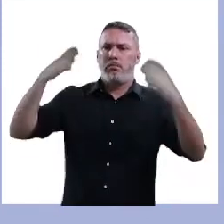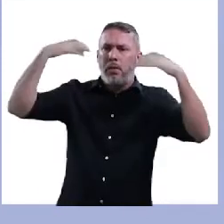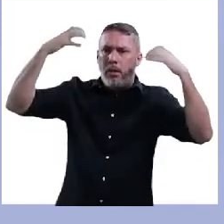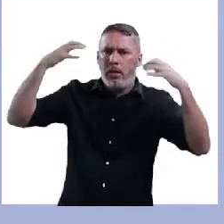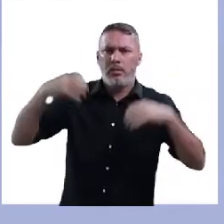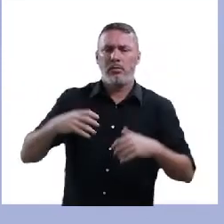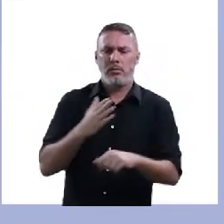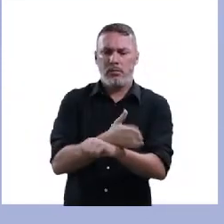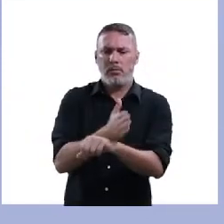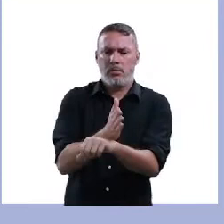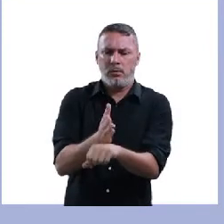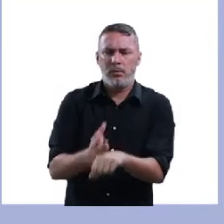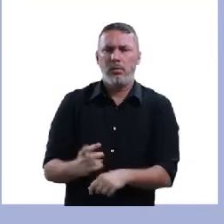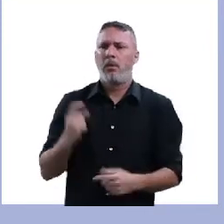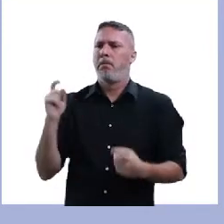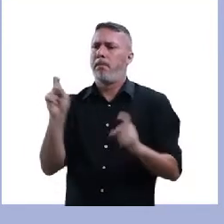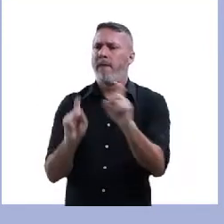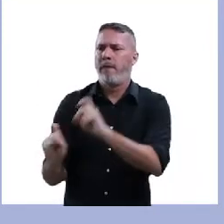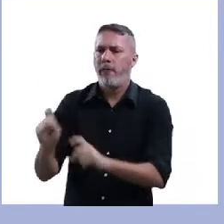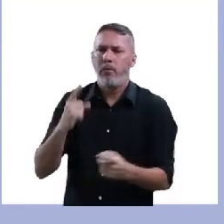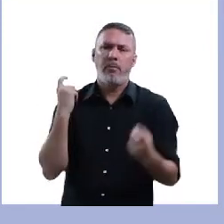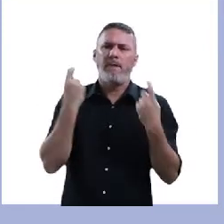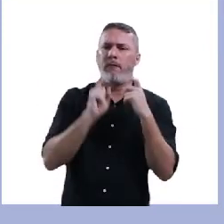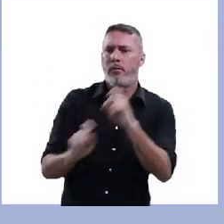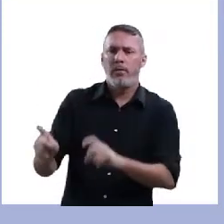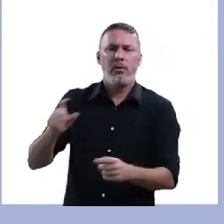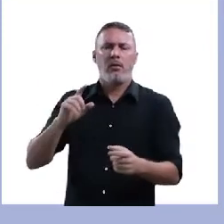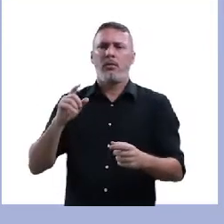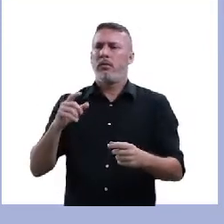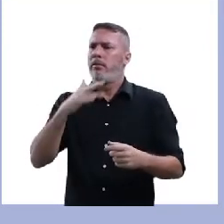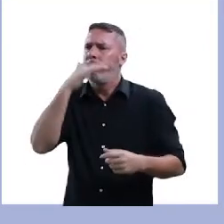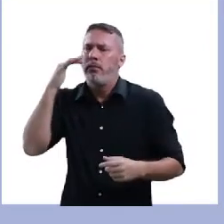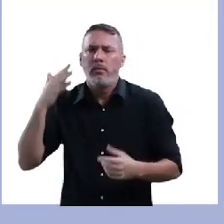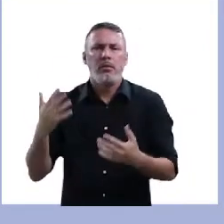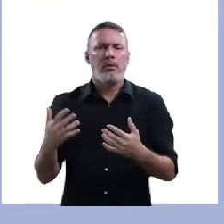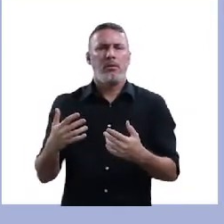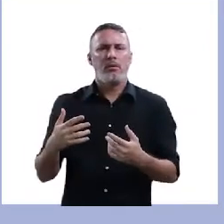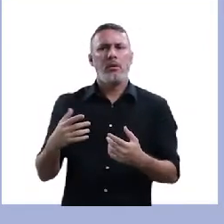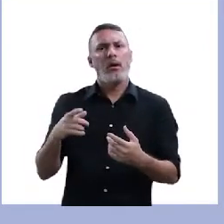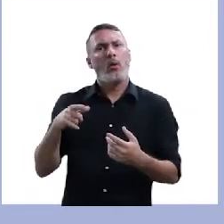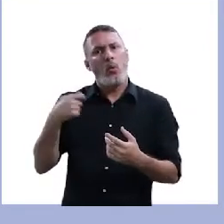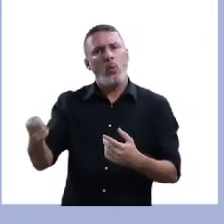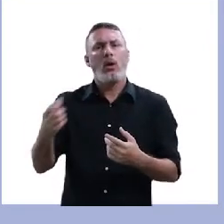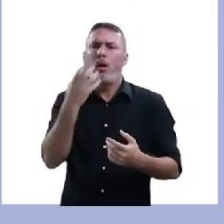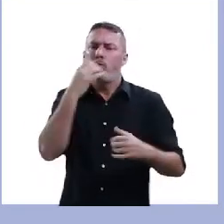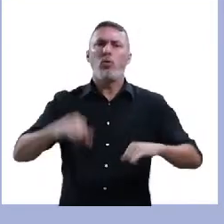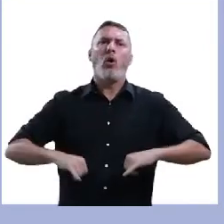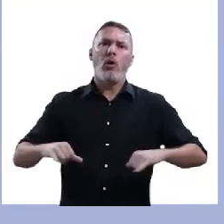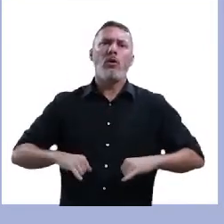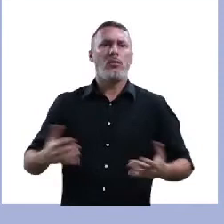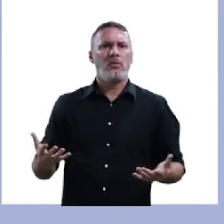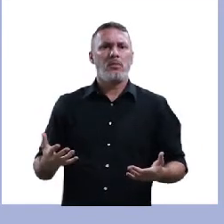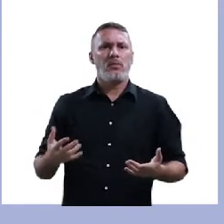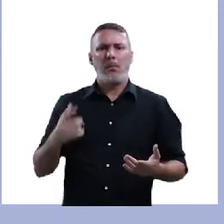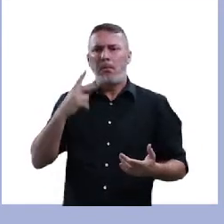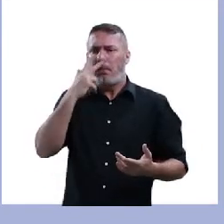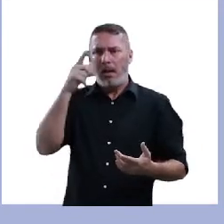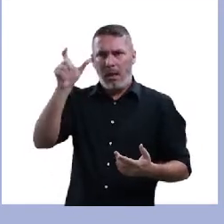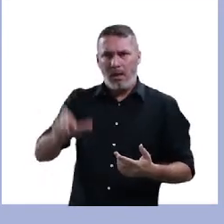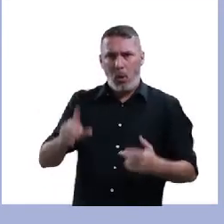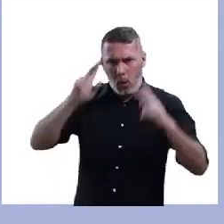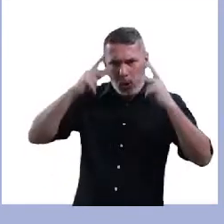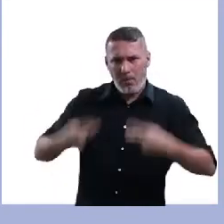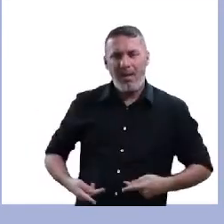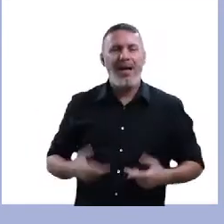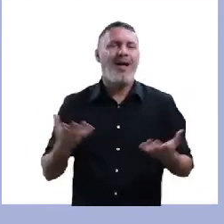Banho exagerado, excesso de perfume, aromas, algo que pode fazer o quê? Violentar aquele animal.